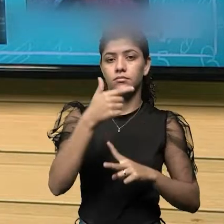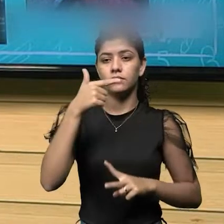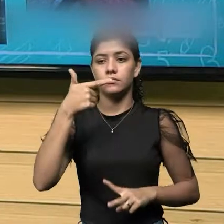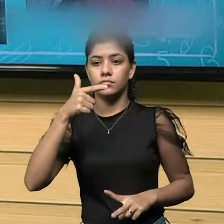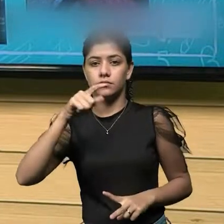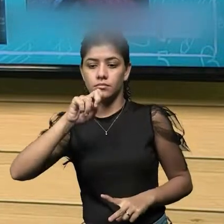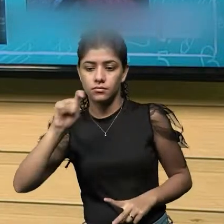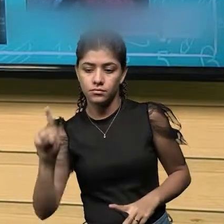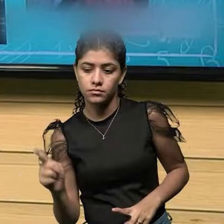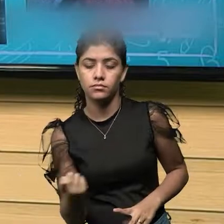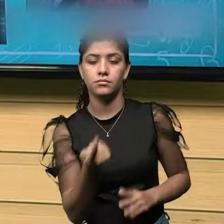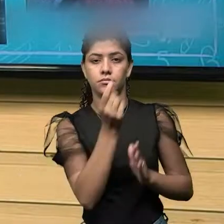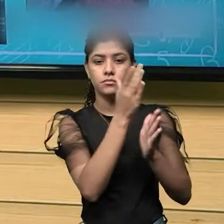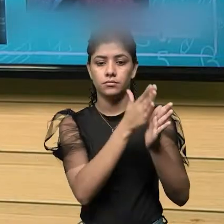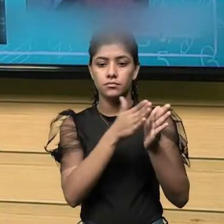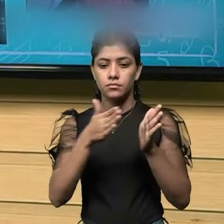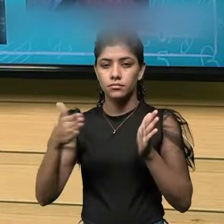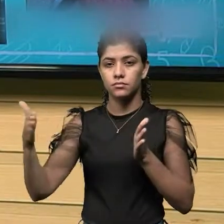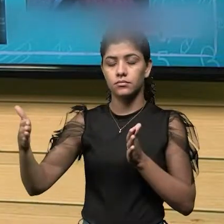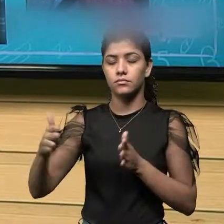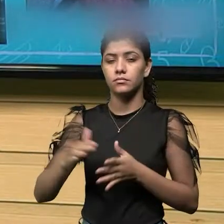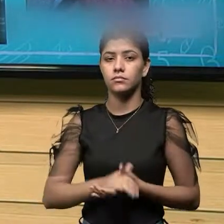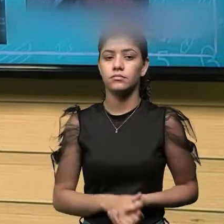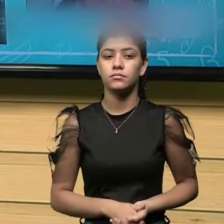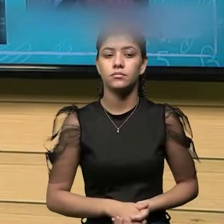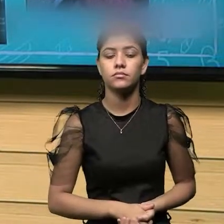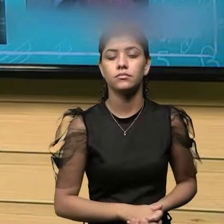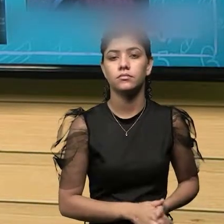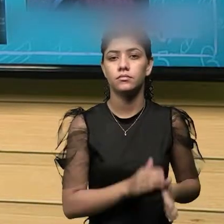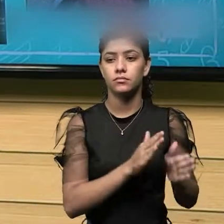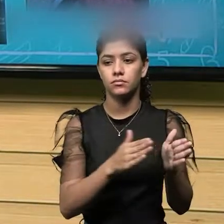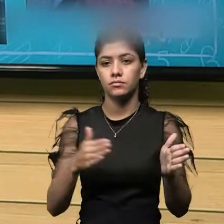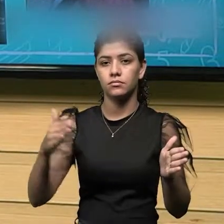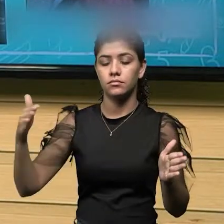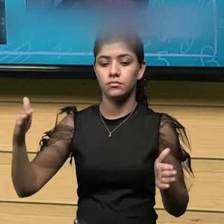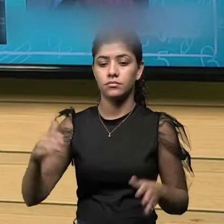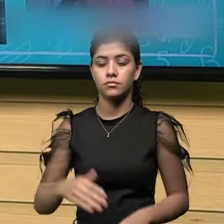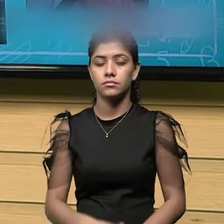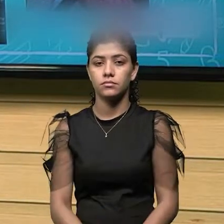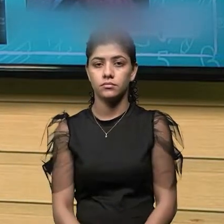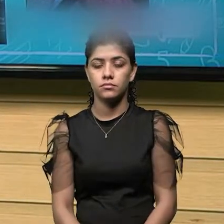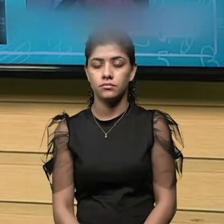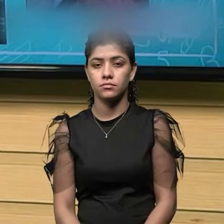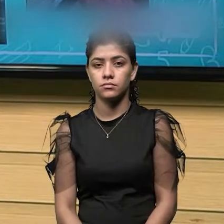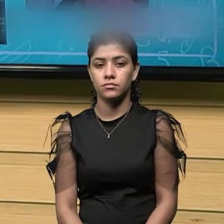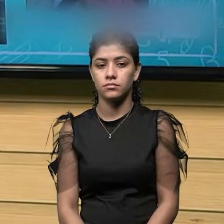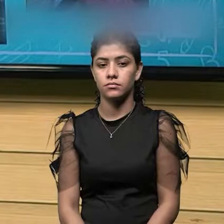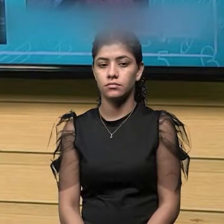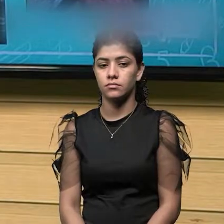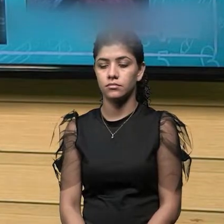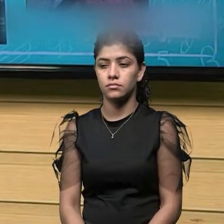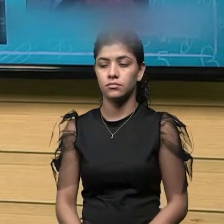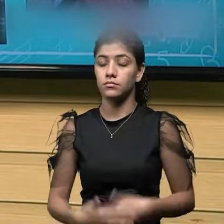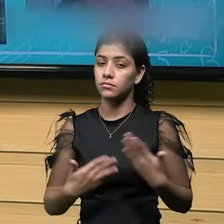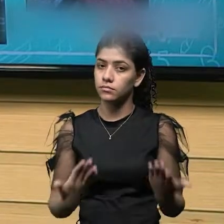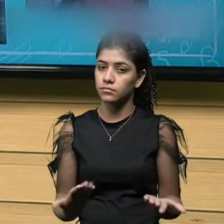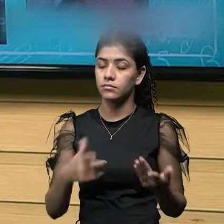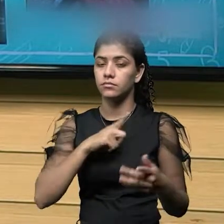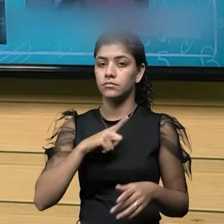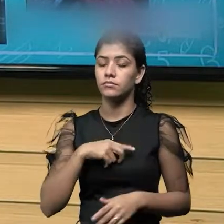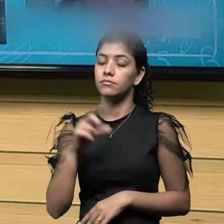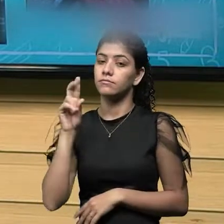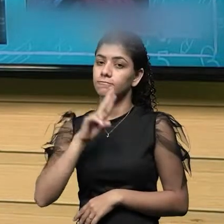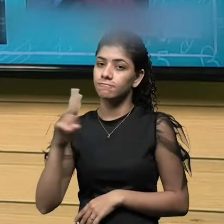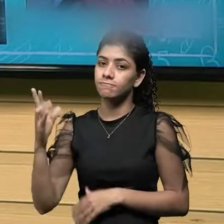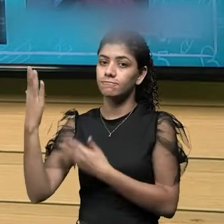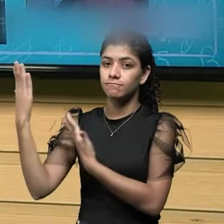Então, é a milésima parte do milímetro ou a milionésima parte do metro. E daí recebe o nome